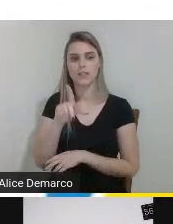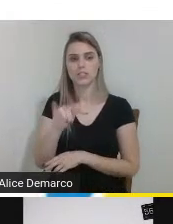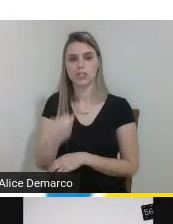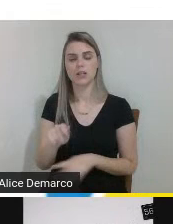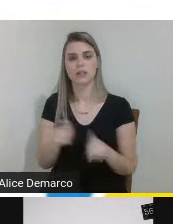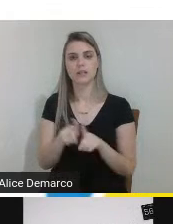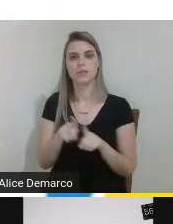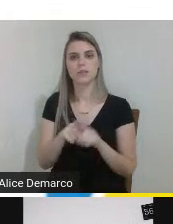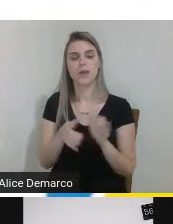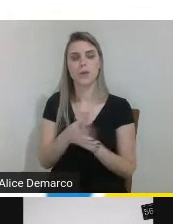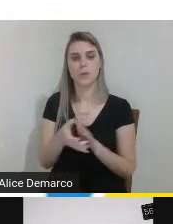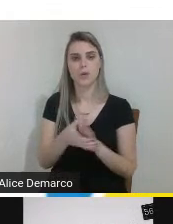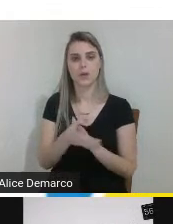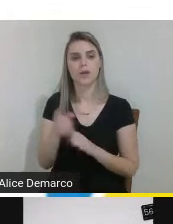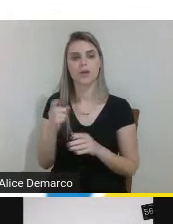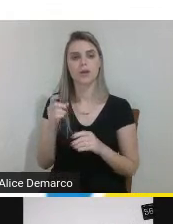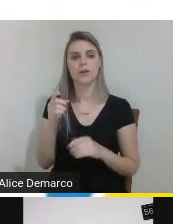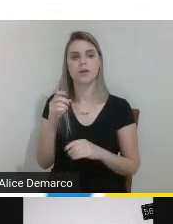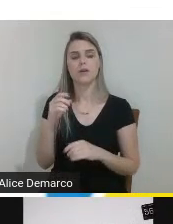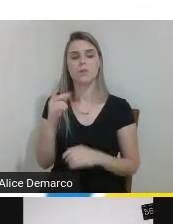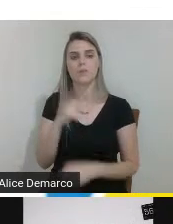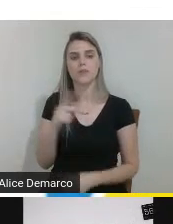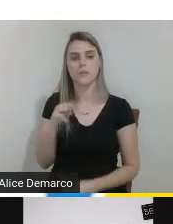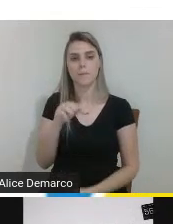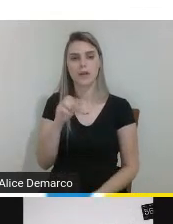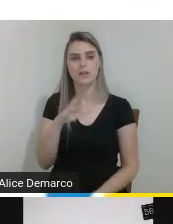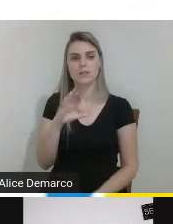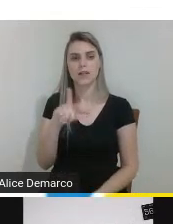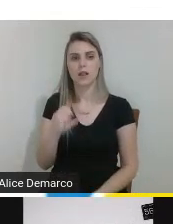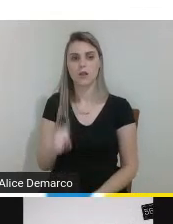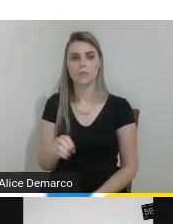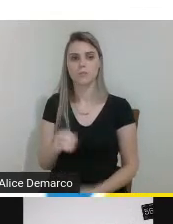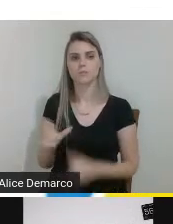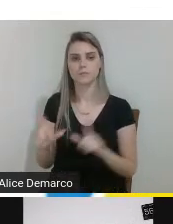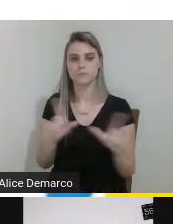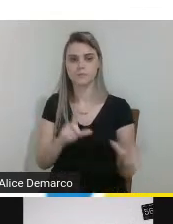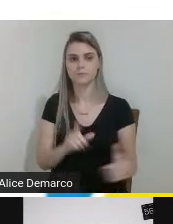orientador o doutor Marcelo e próximo